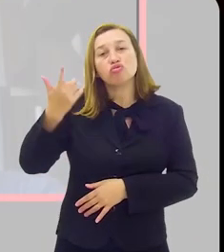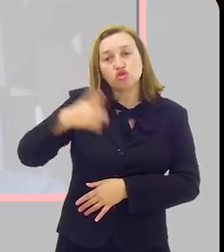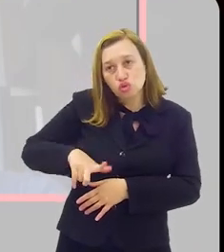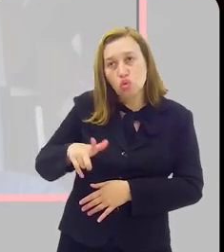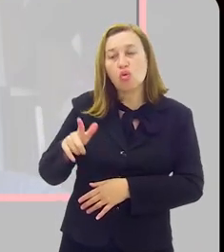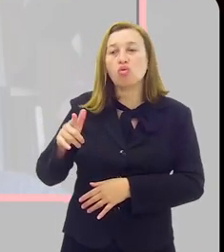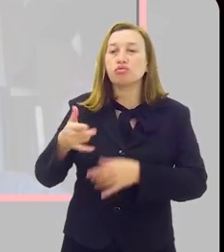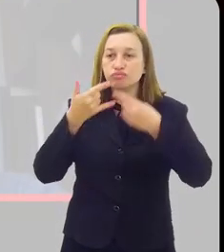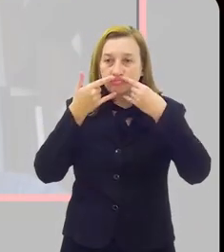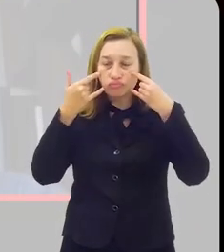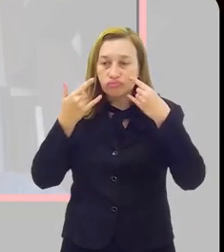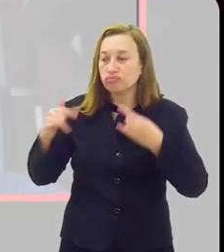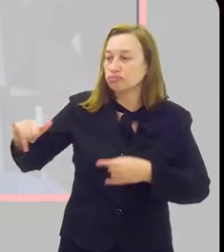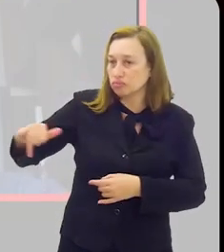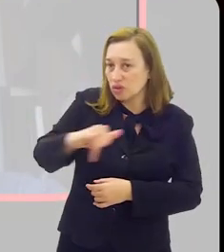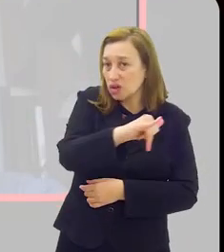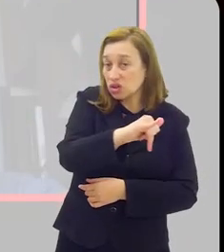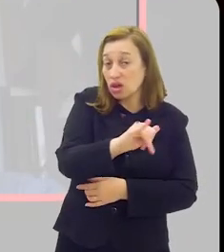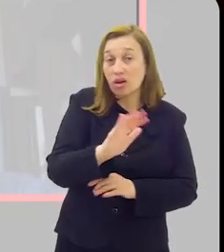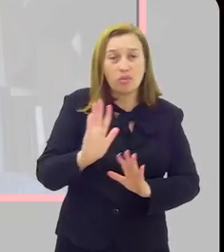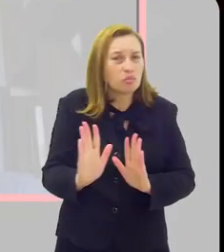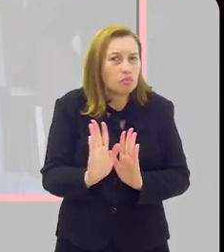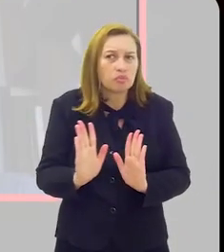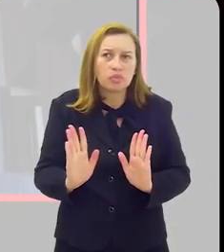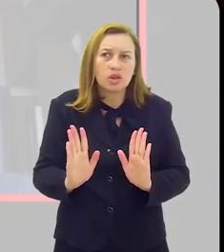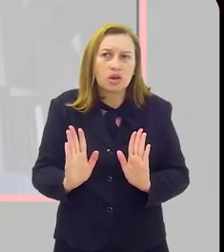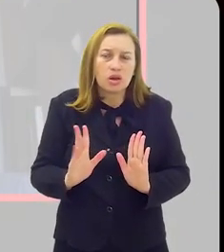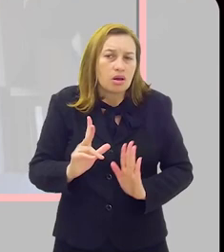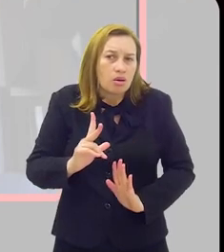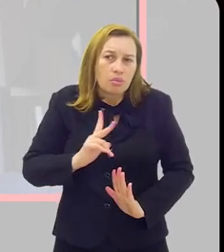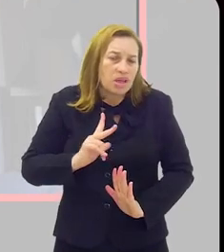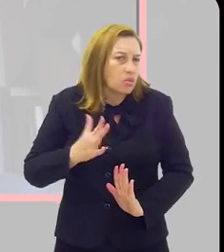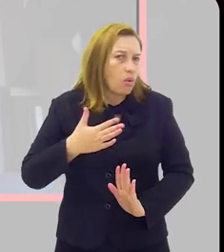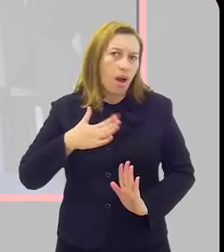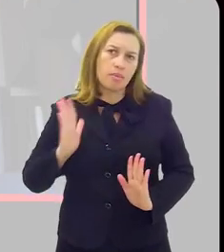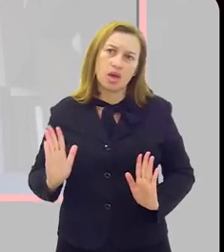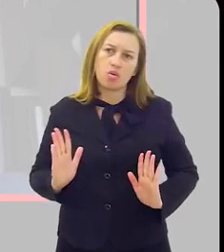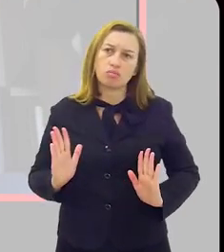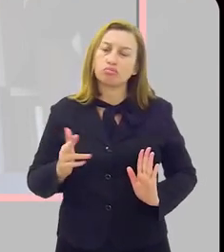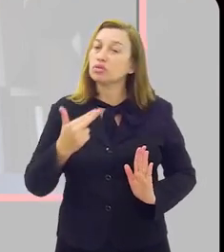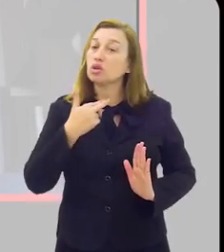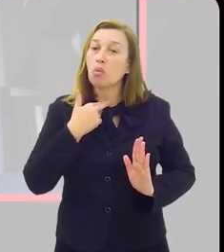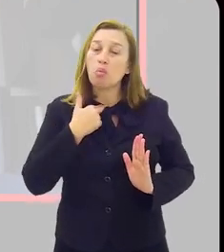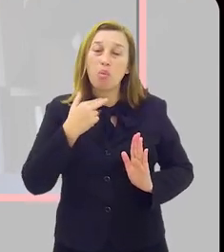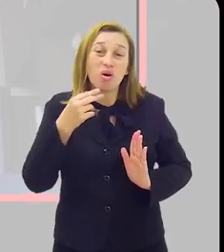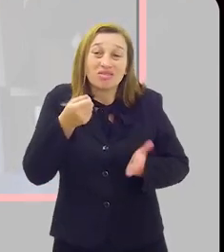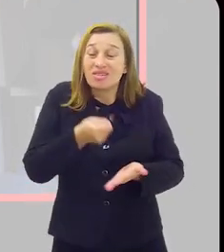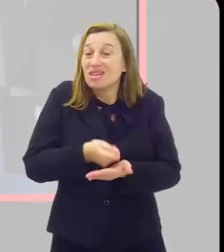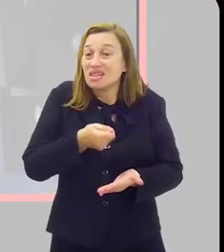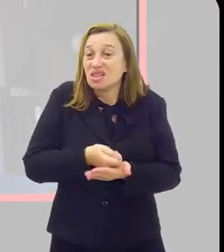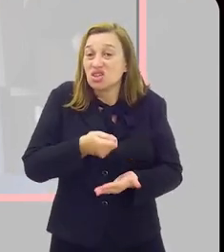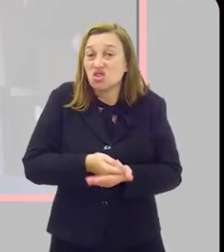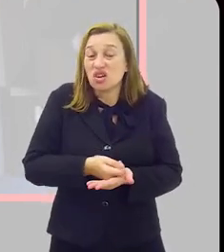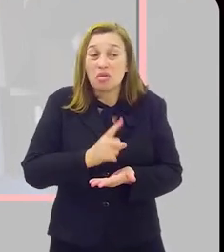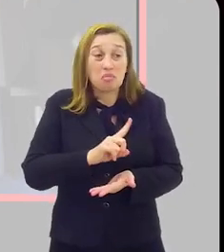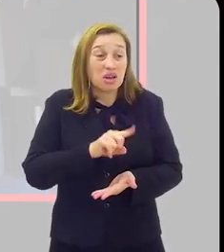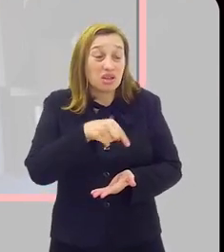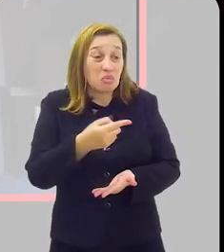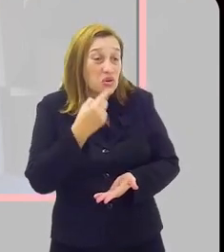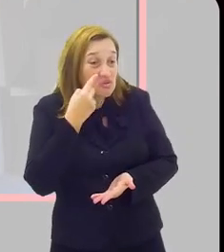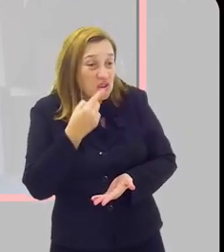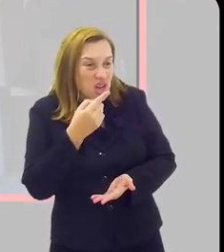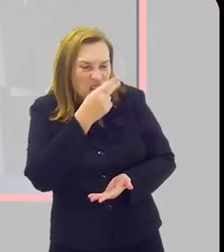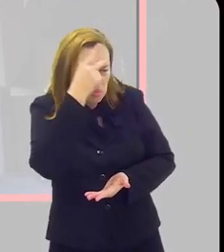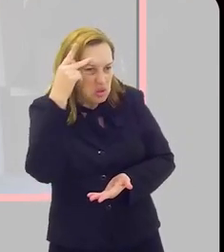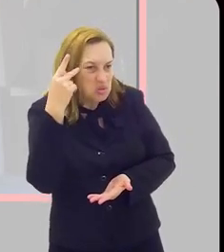eu vou de novo viajar de máscara. E é uma conduta pessoal agora. Não pode baixar uma medida para ninguém usar, como